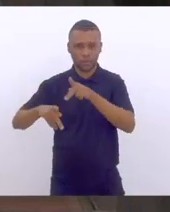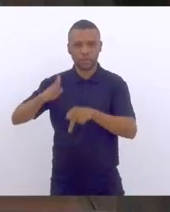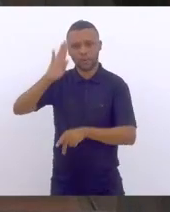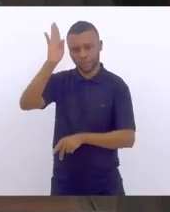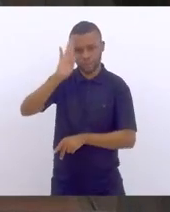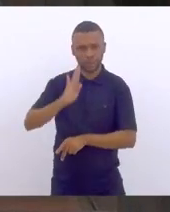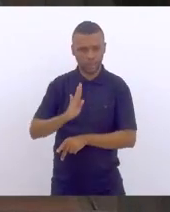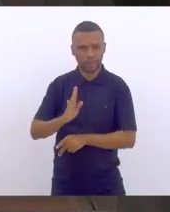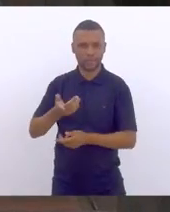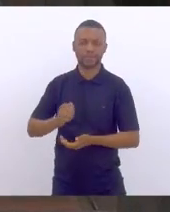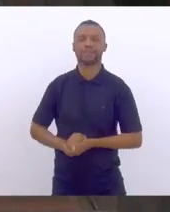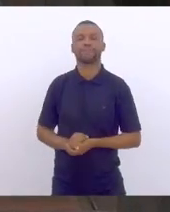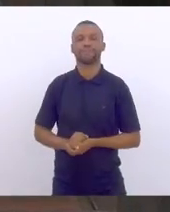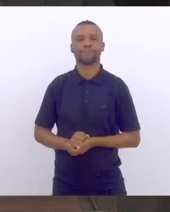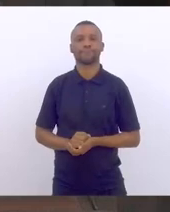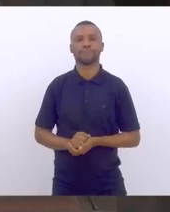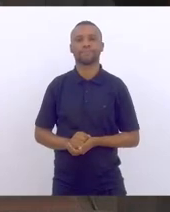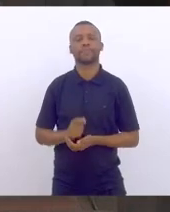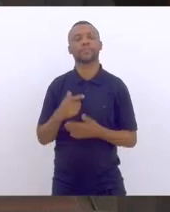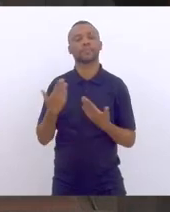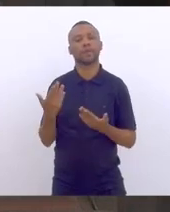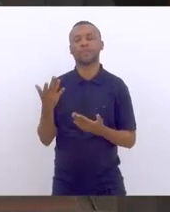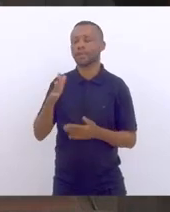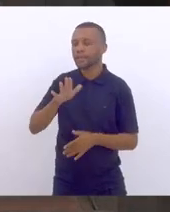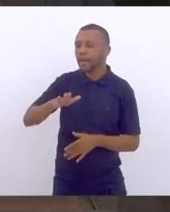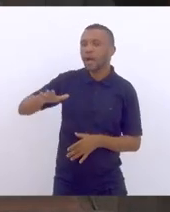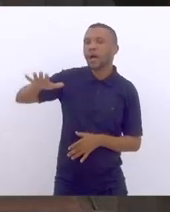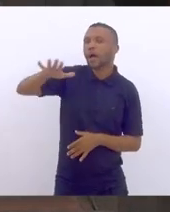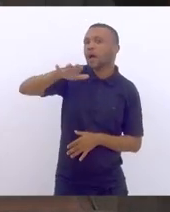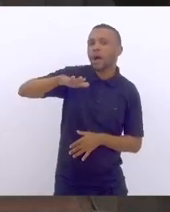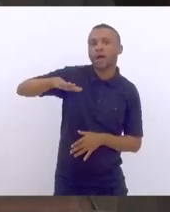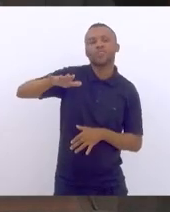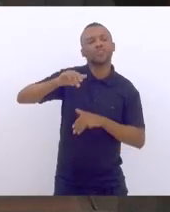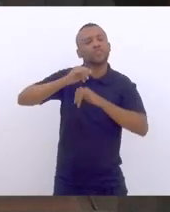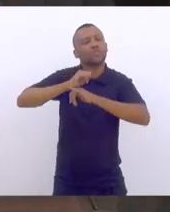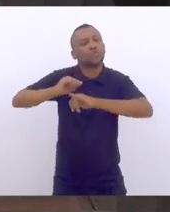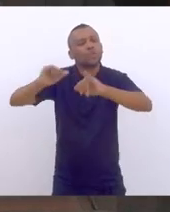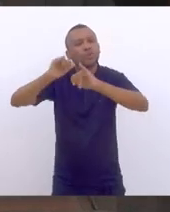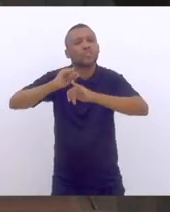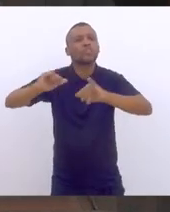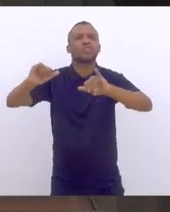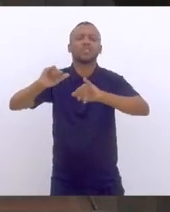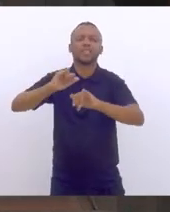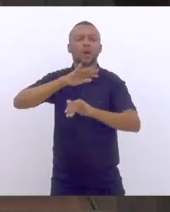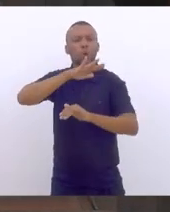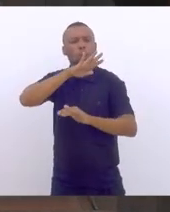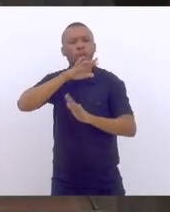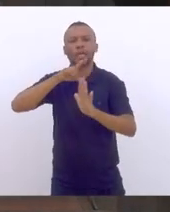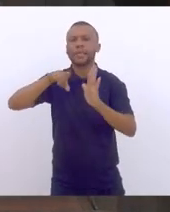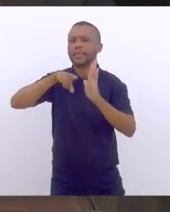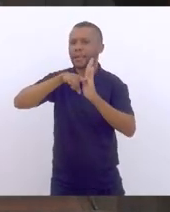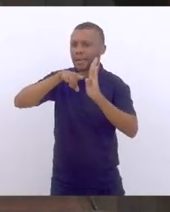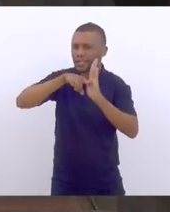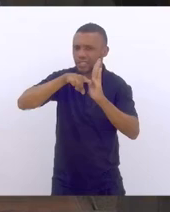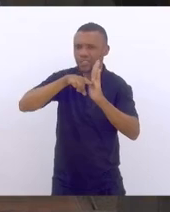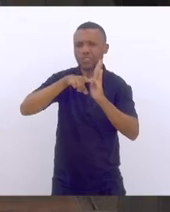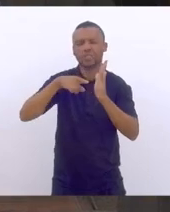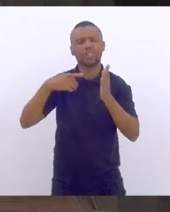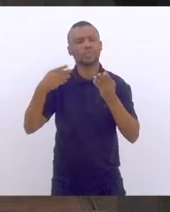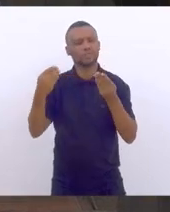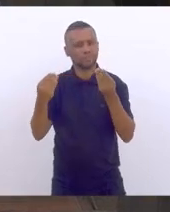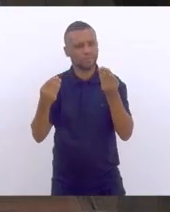Então, é nesse hall de notícias muito